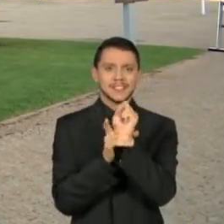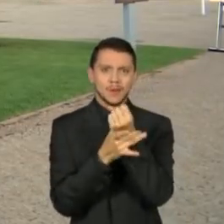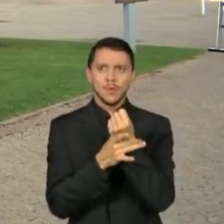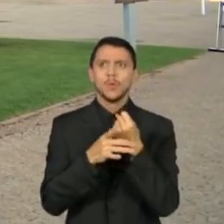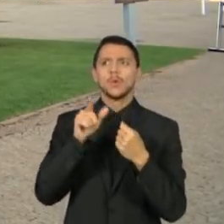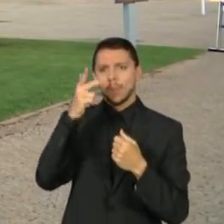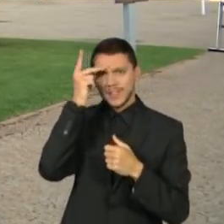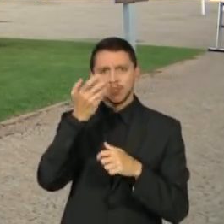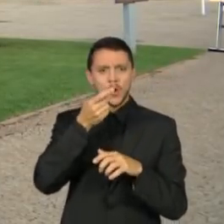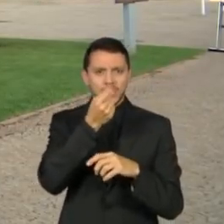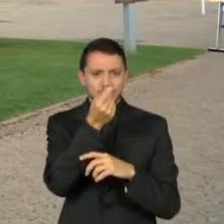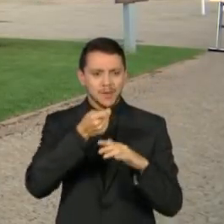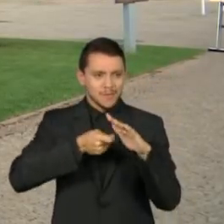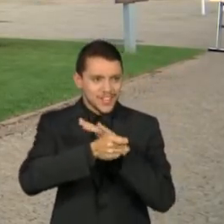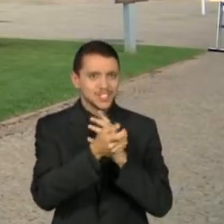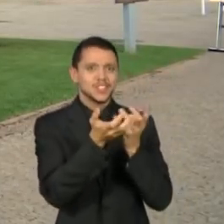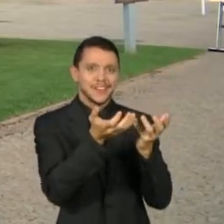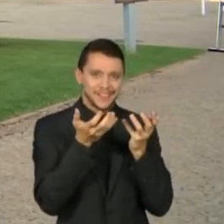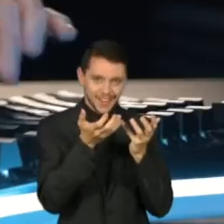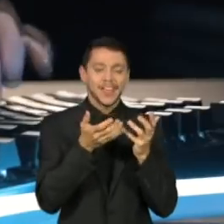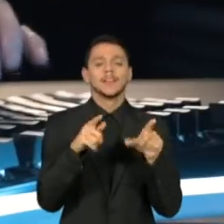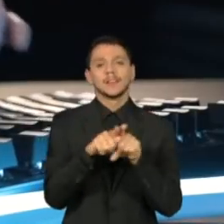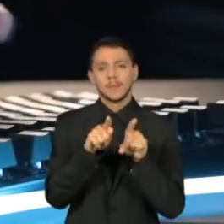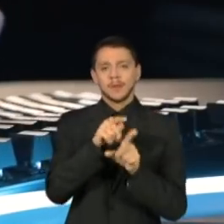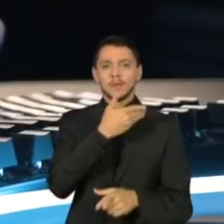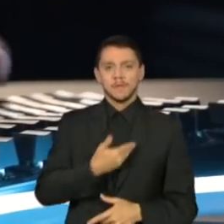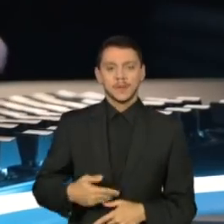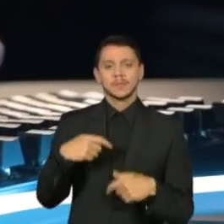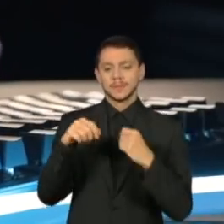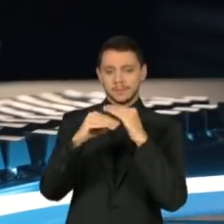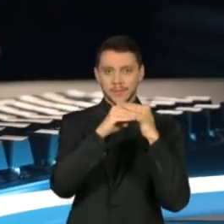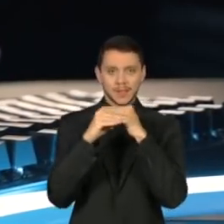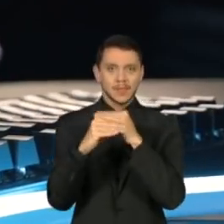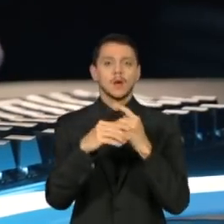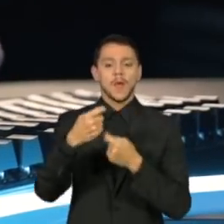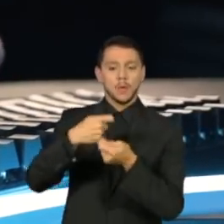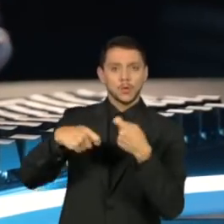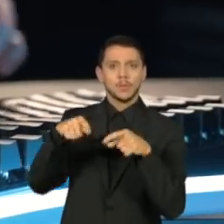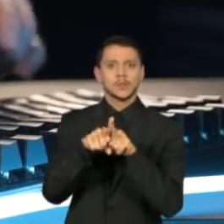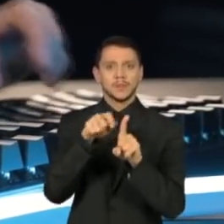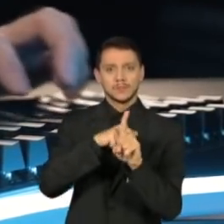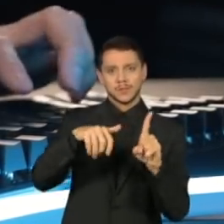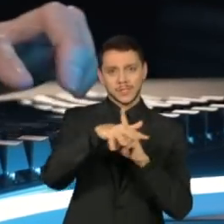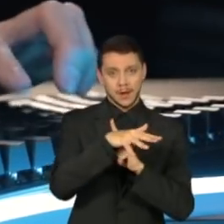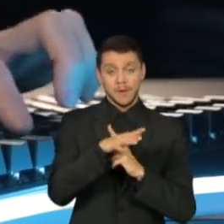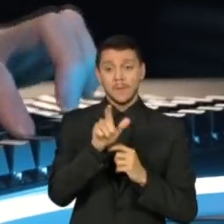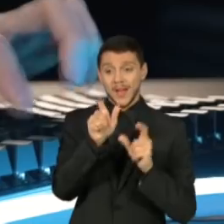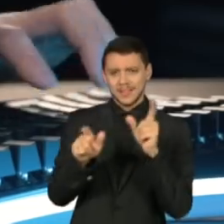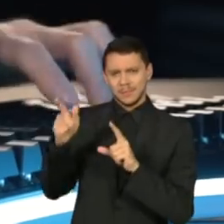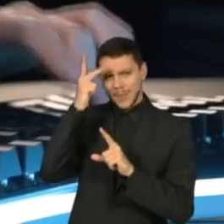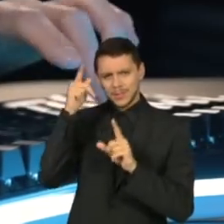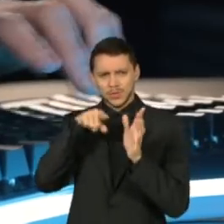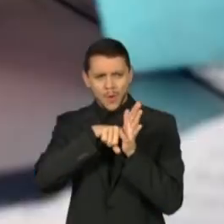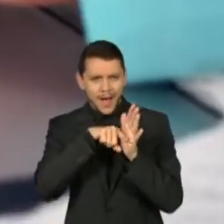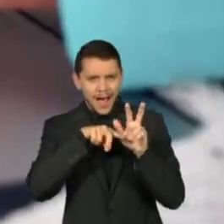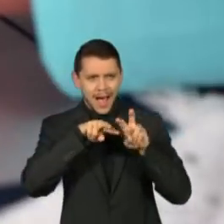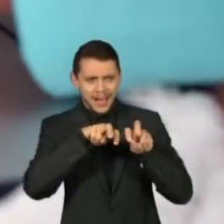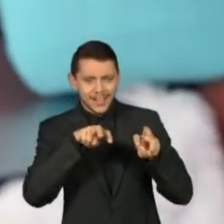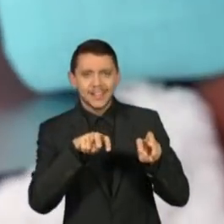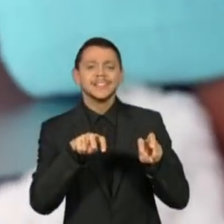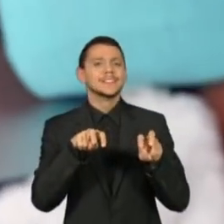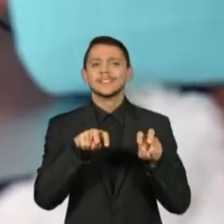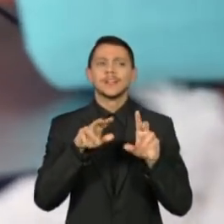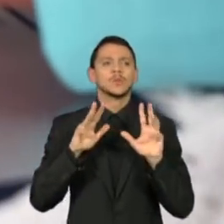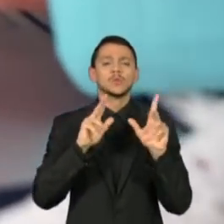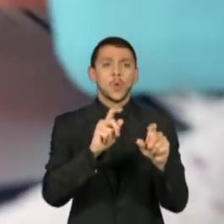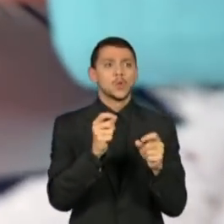os governos têm que manter padrões econômicos e sociais. Mas os analistas não são unânimes sobre as vantagens.